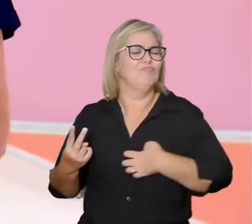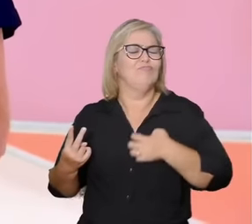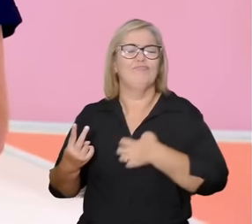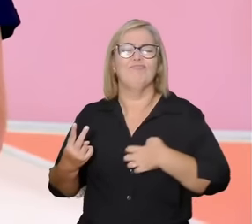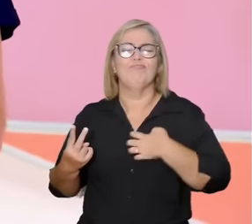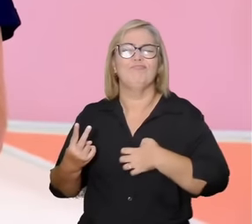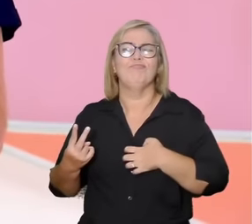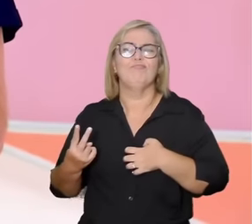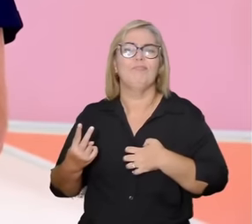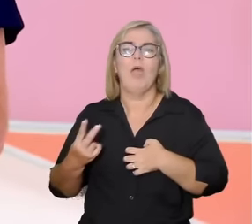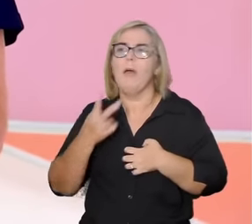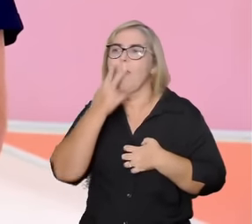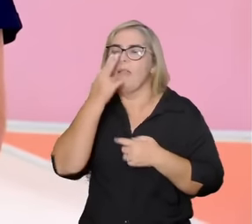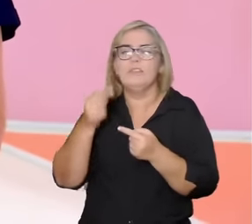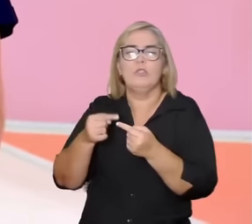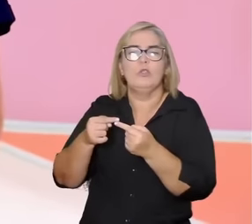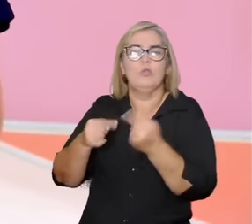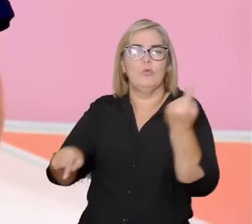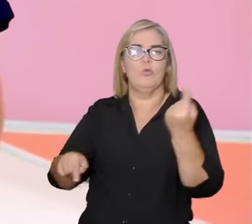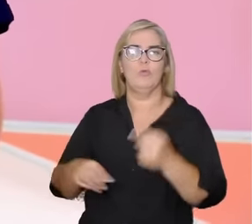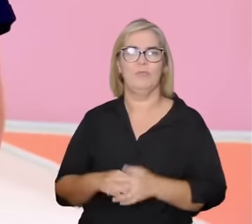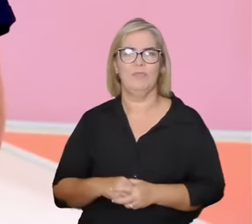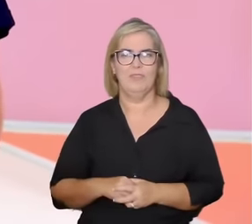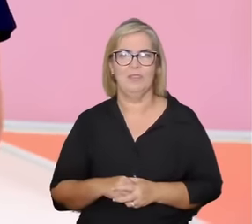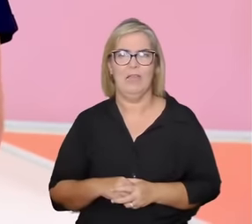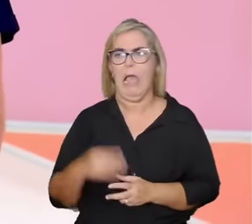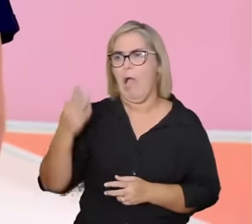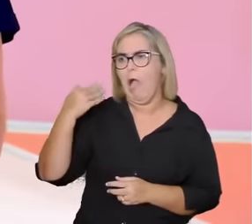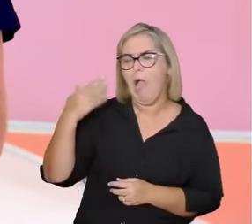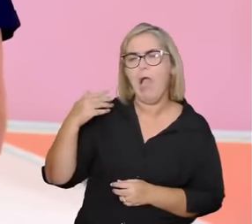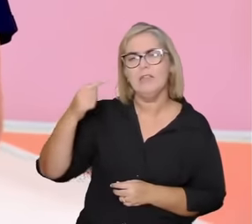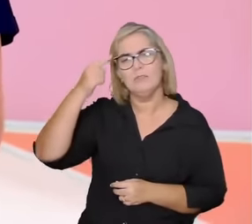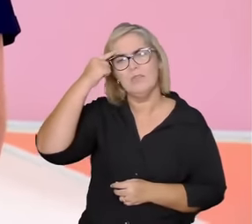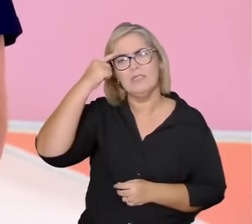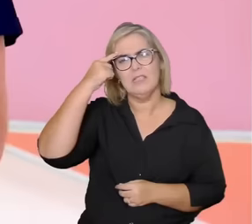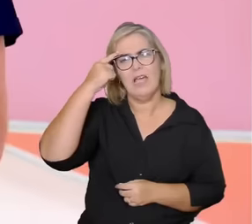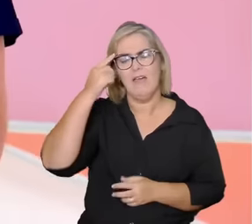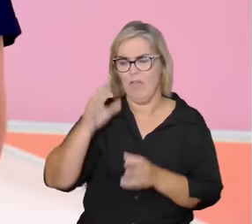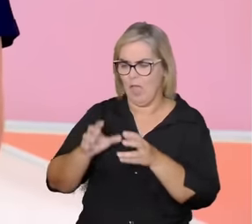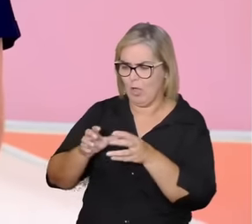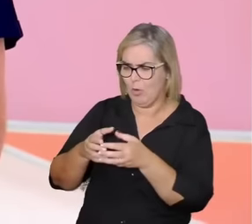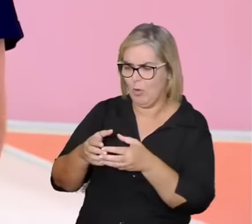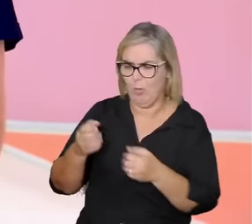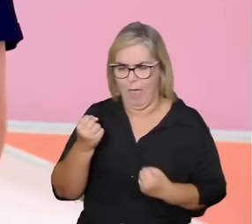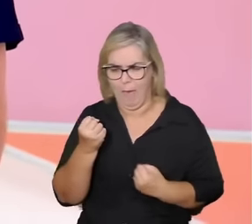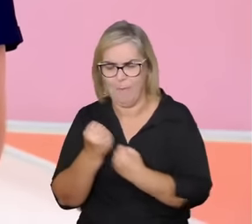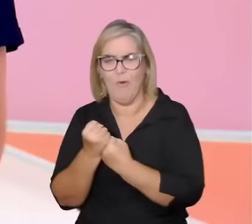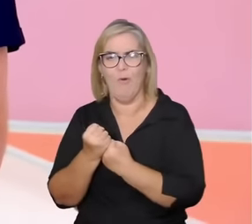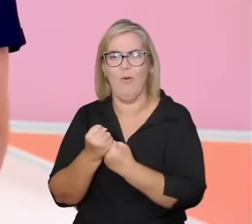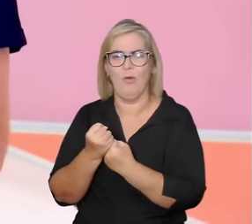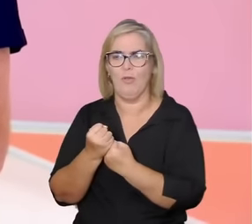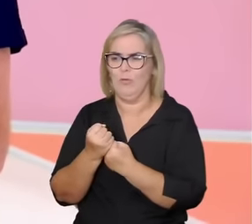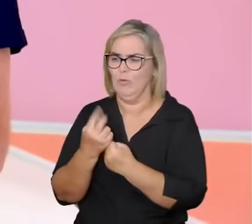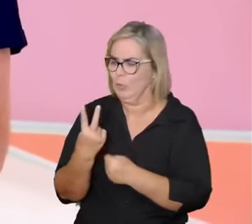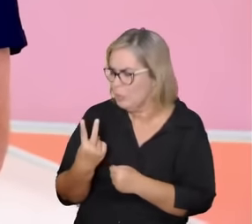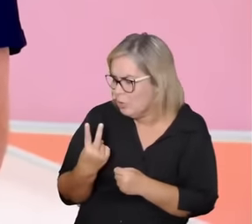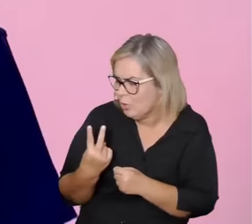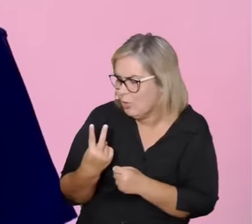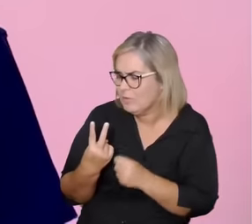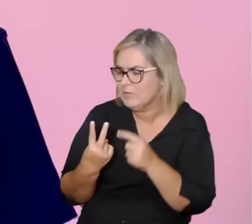aquilo que pensaram ser seu grupo de apoio sua parceria não consegue satisfazer suas necessidades